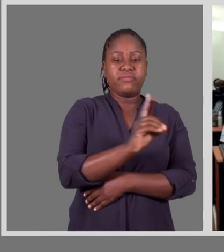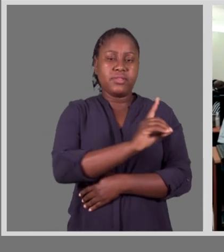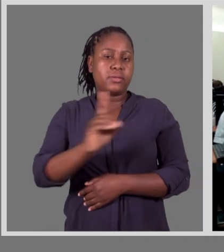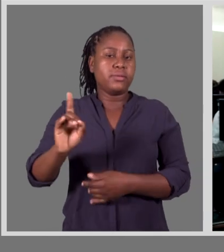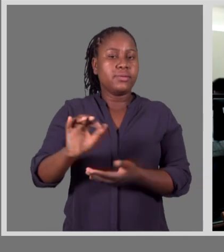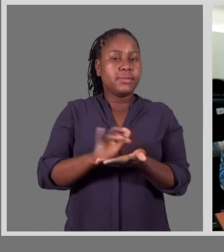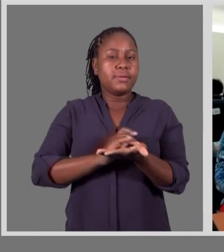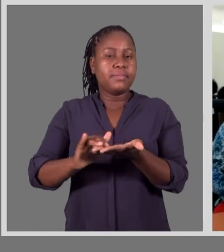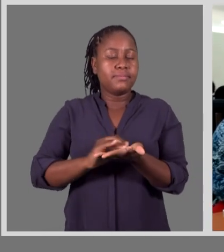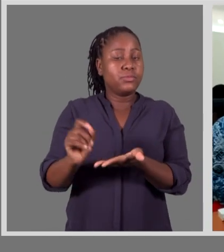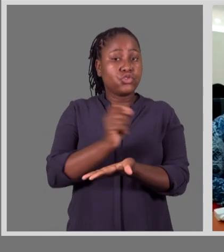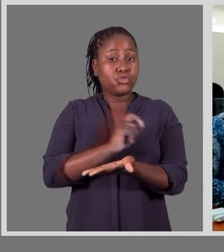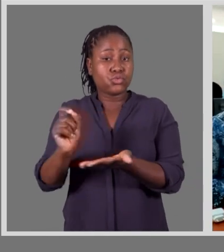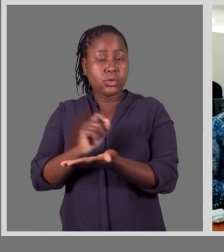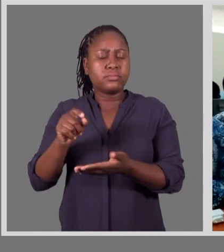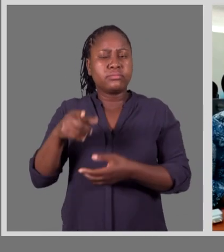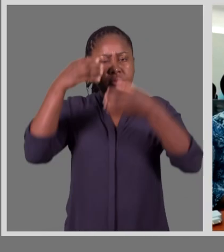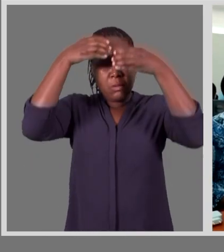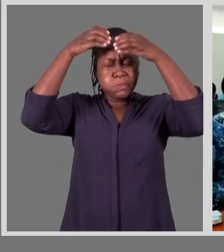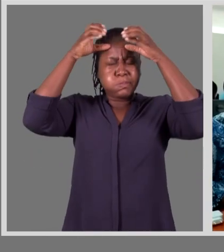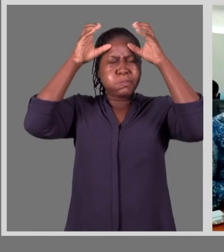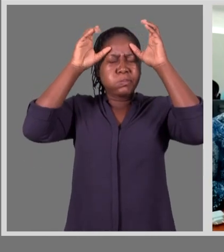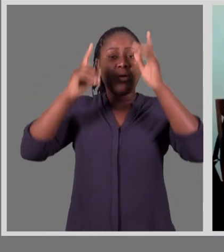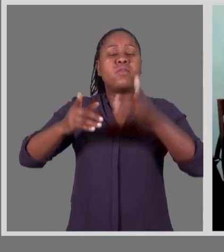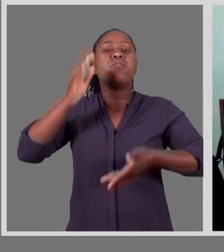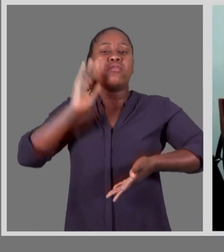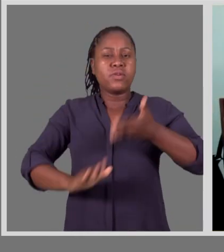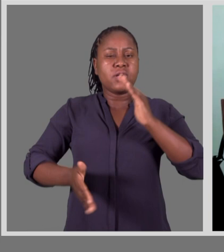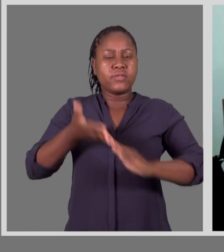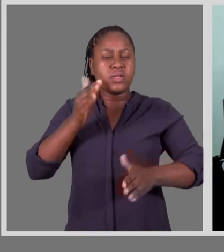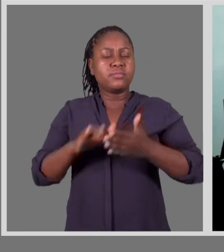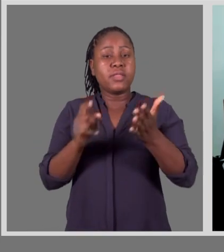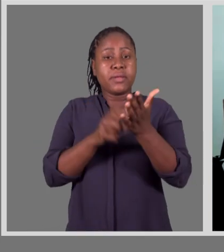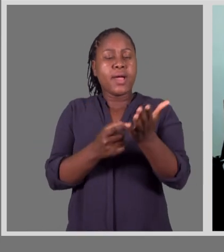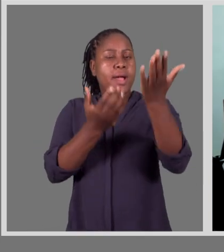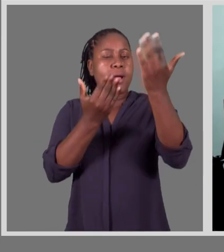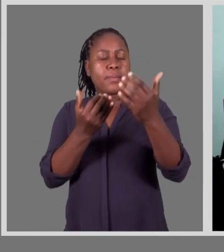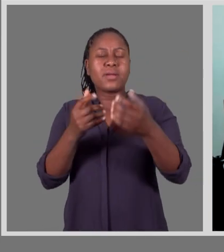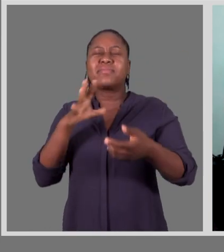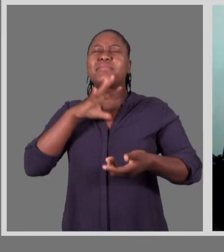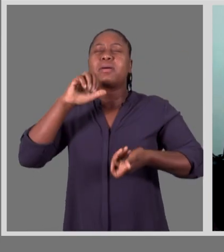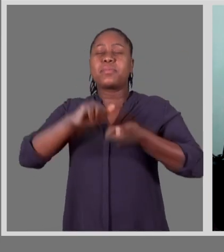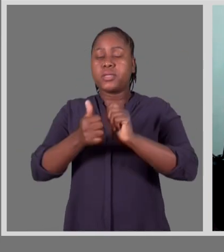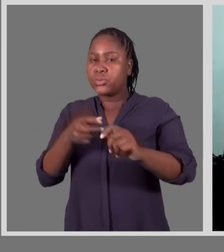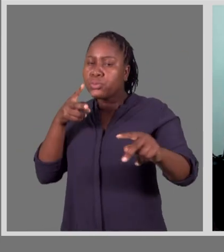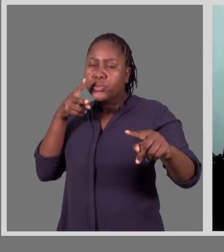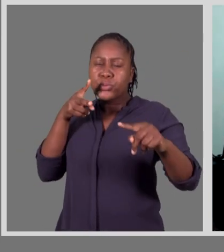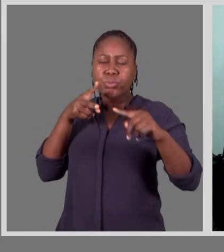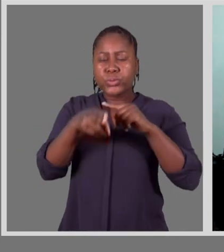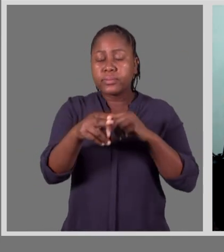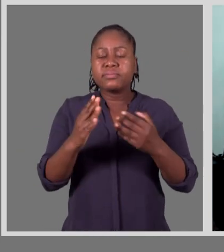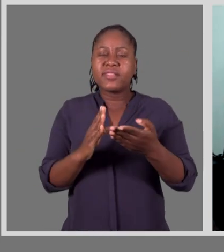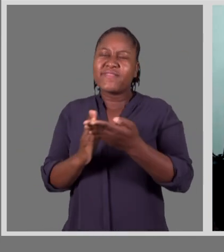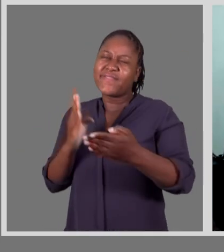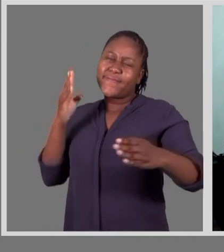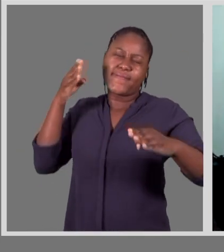estes alunos escrevem em braile. Com esta capacitação, os professores esperam ver ultrapassados estes